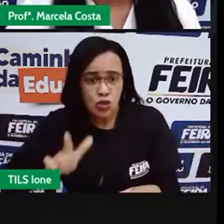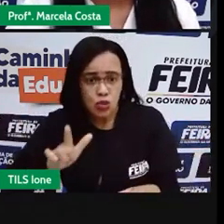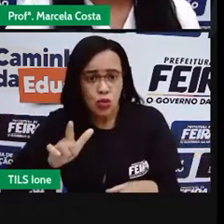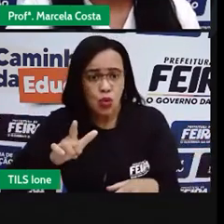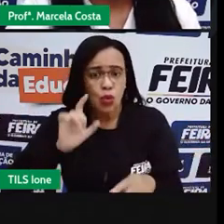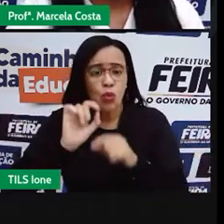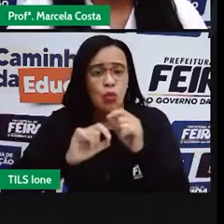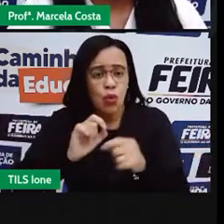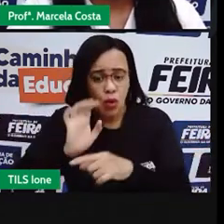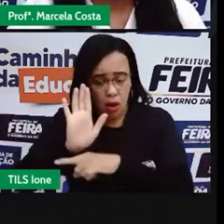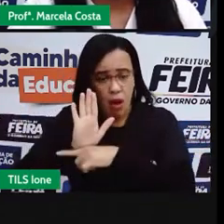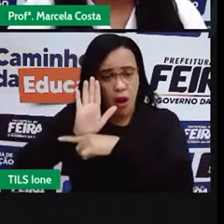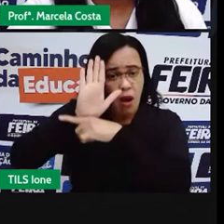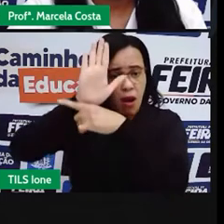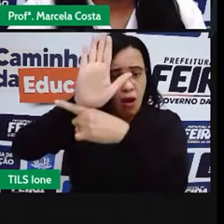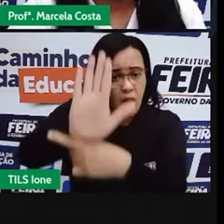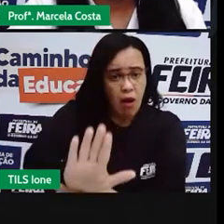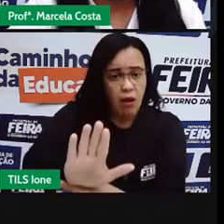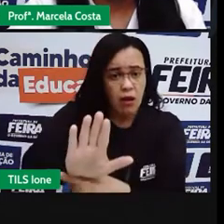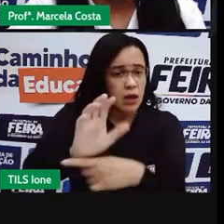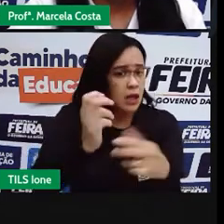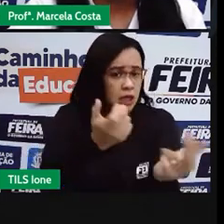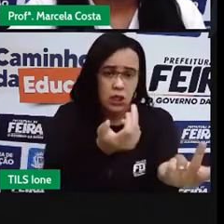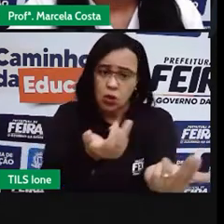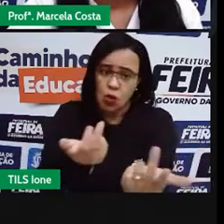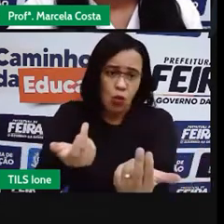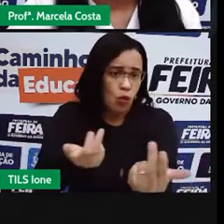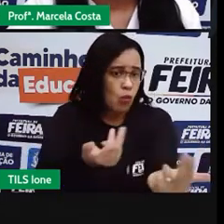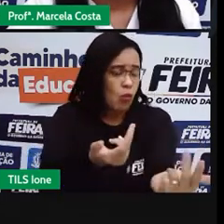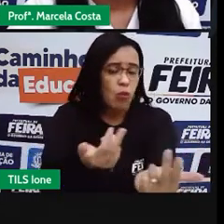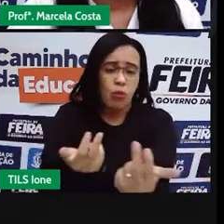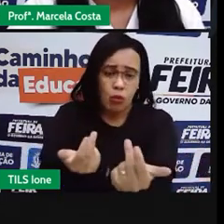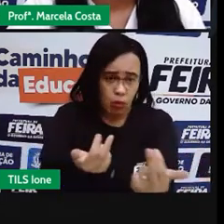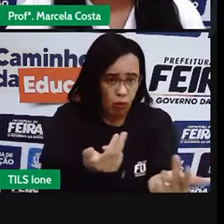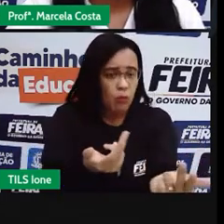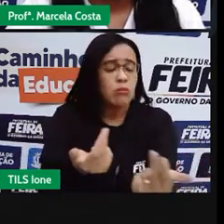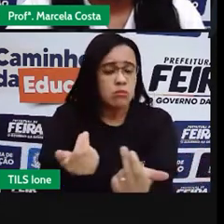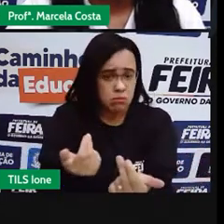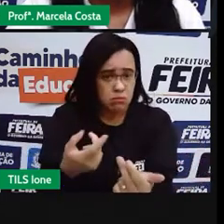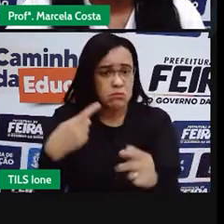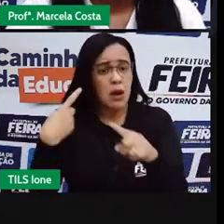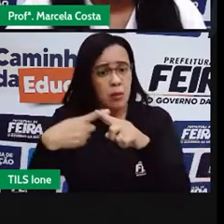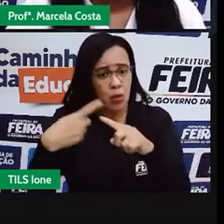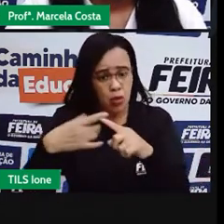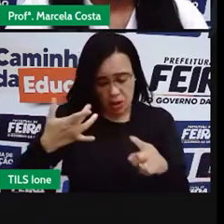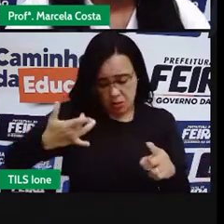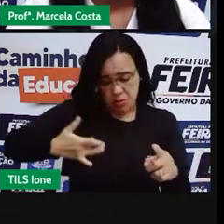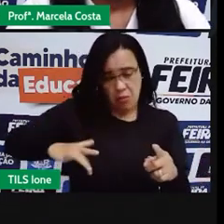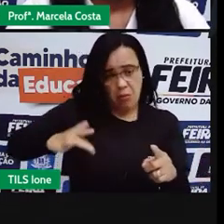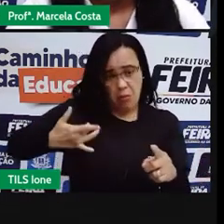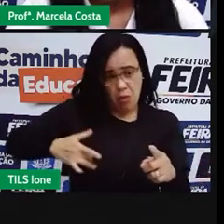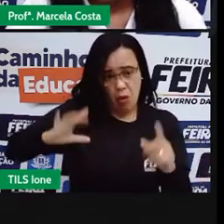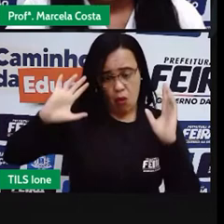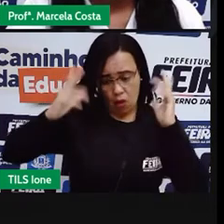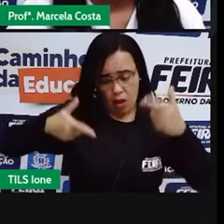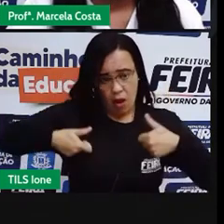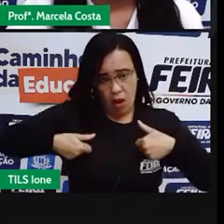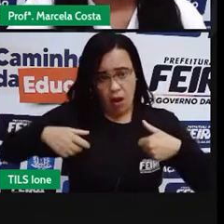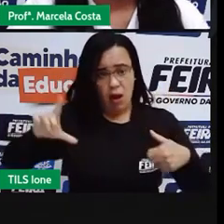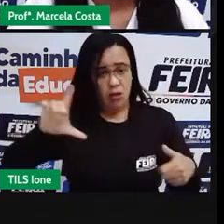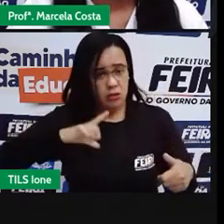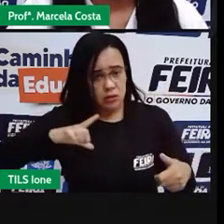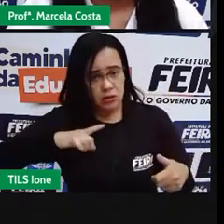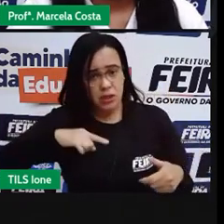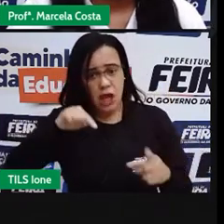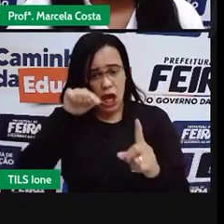Ele foi recíproco. Ele fez retribuir aquele gesto de generosidade do leão. E roeu ali as